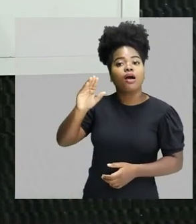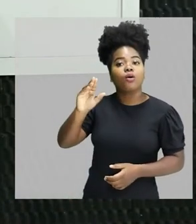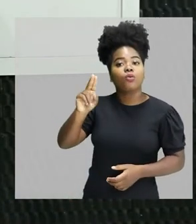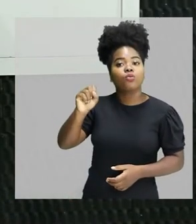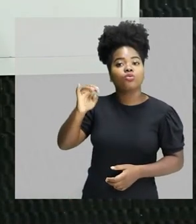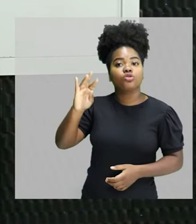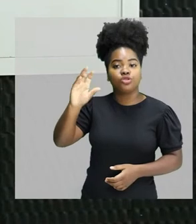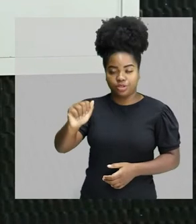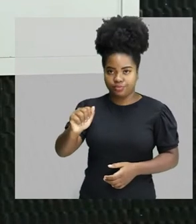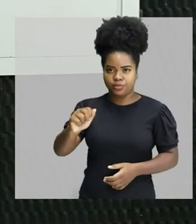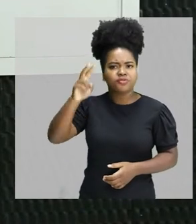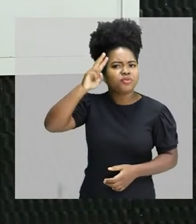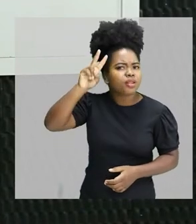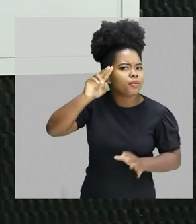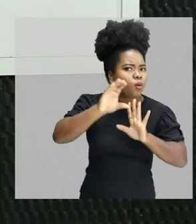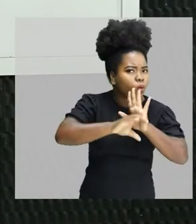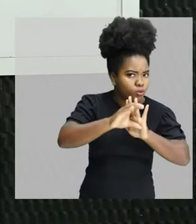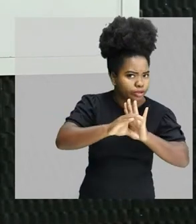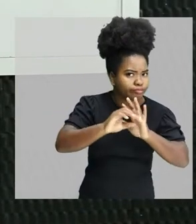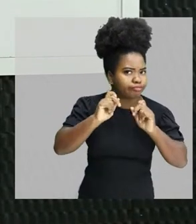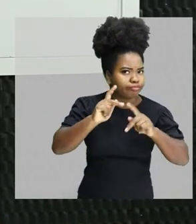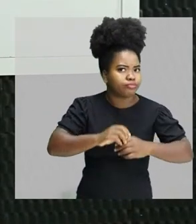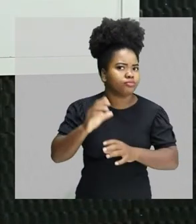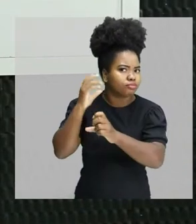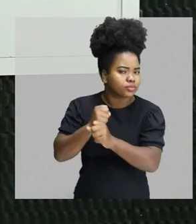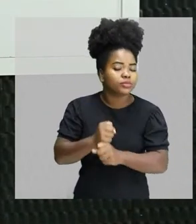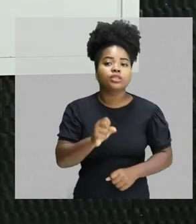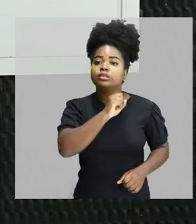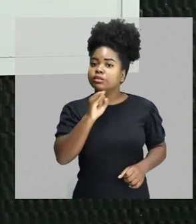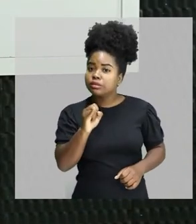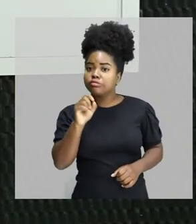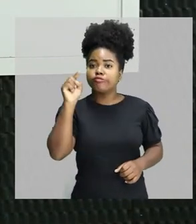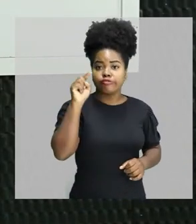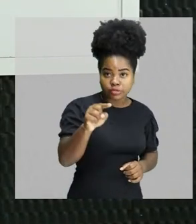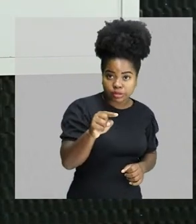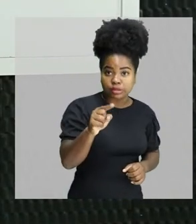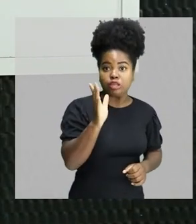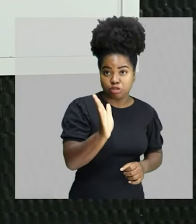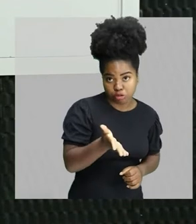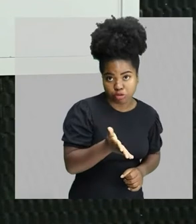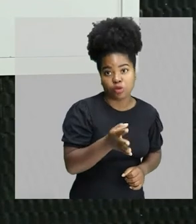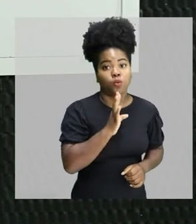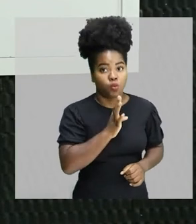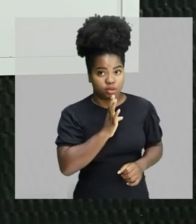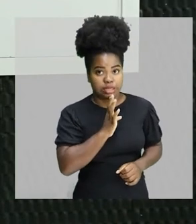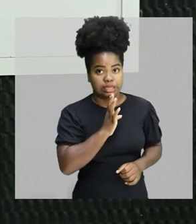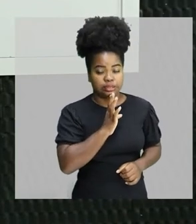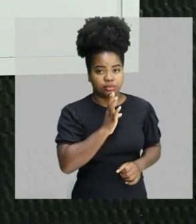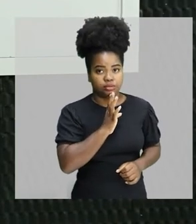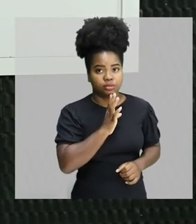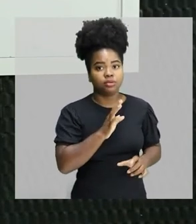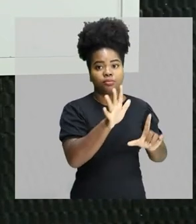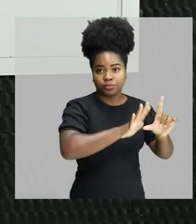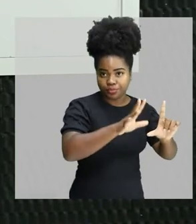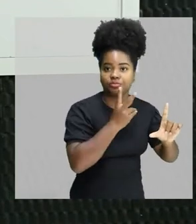ondas. Vamos relembrar o conceito de ondas, né? Se você bem assistiu a aula de ondulatória lá na plataforma Gonçalves Dias, você